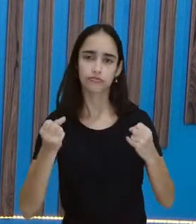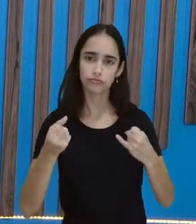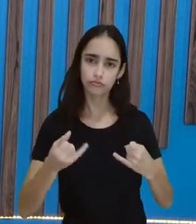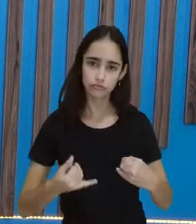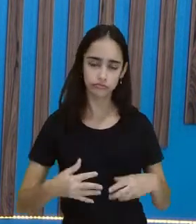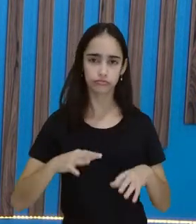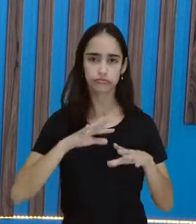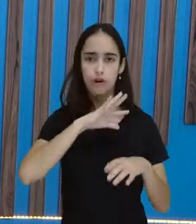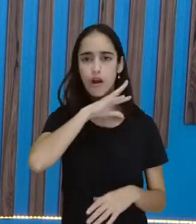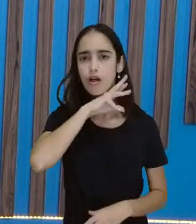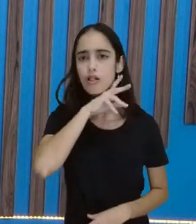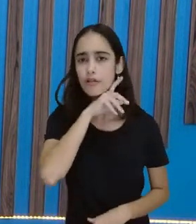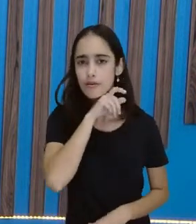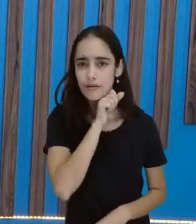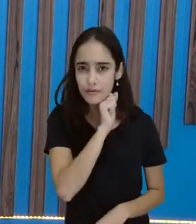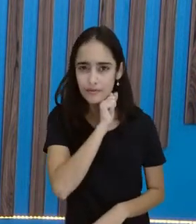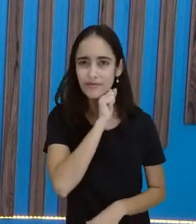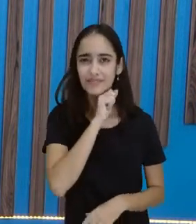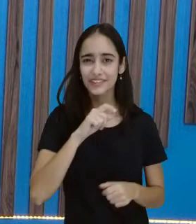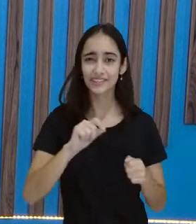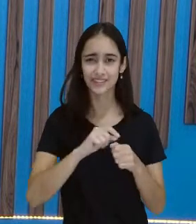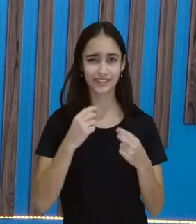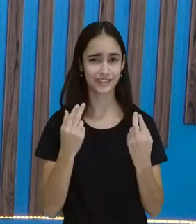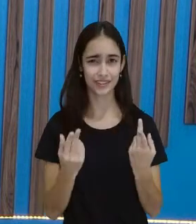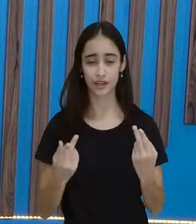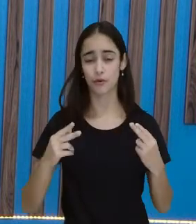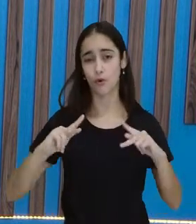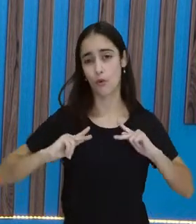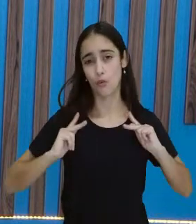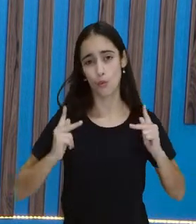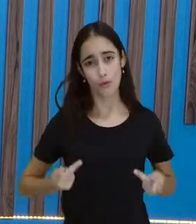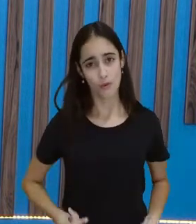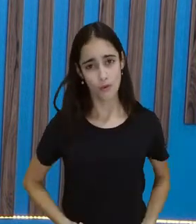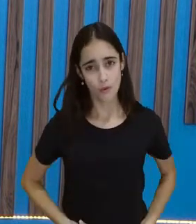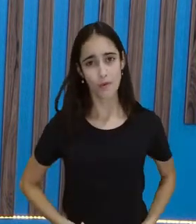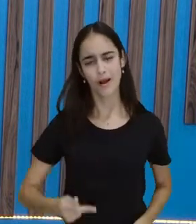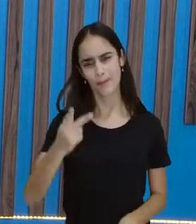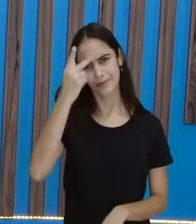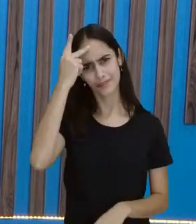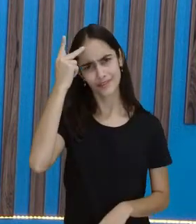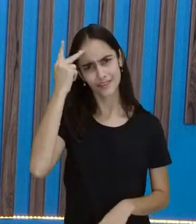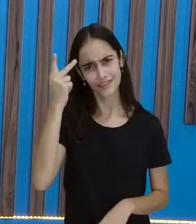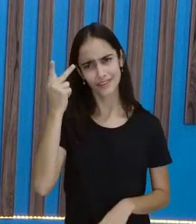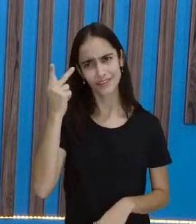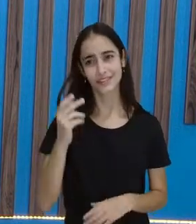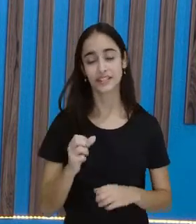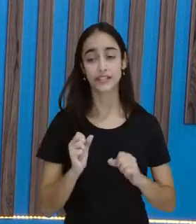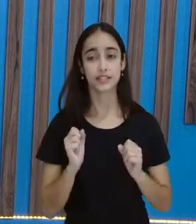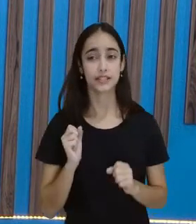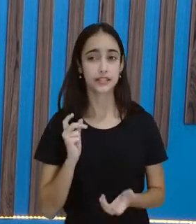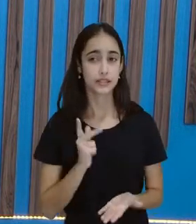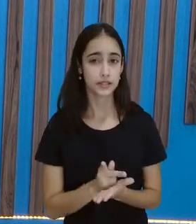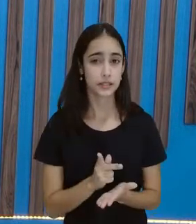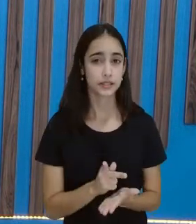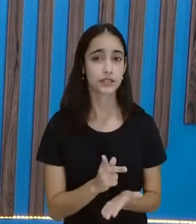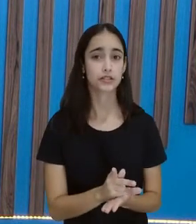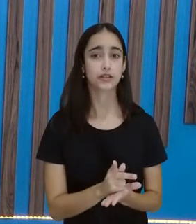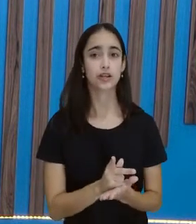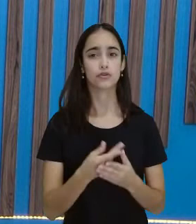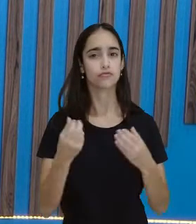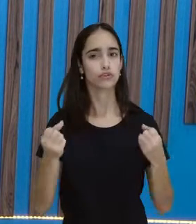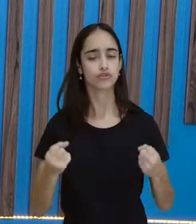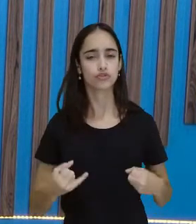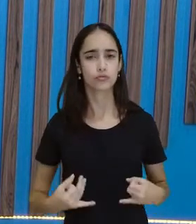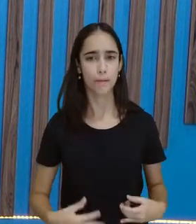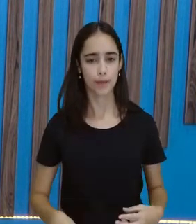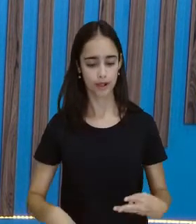comportamento humano, a narrativa, ou seja, a contação de história, sempre é na terceira pessoa.